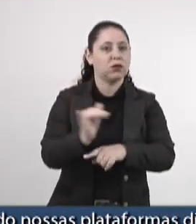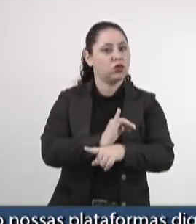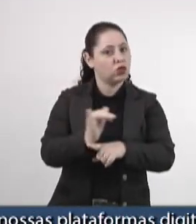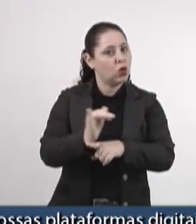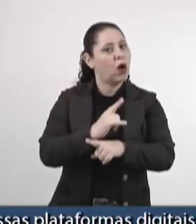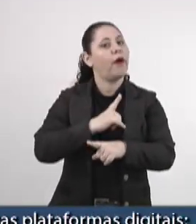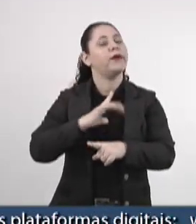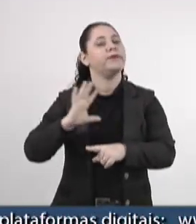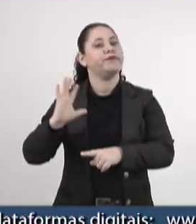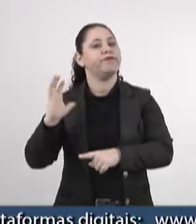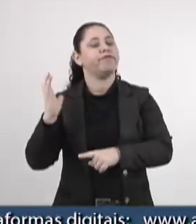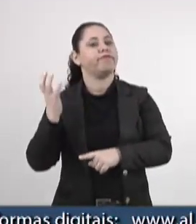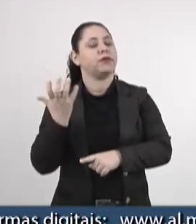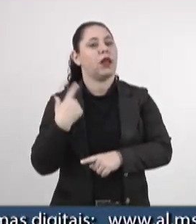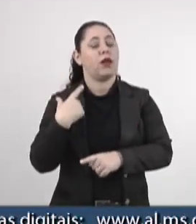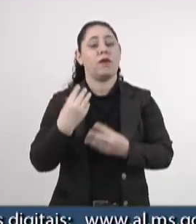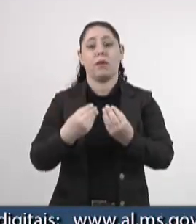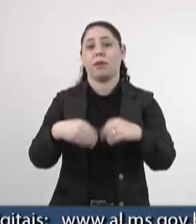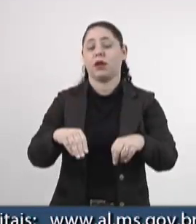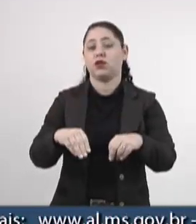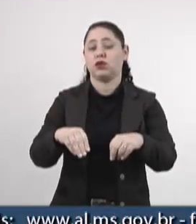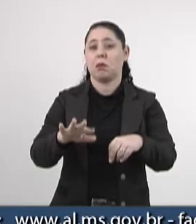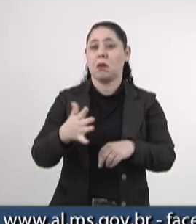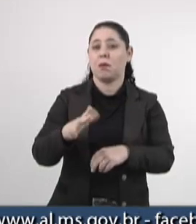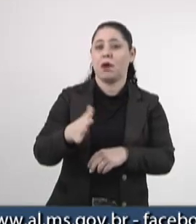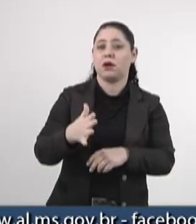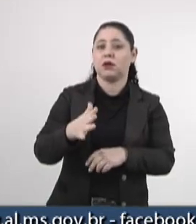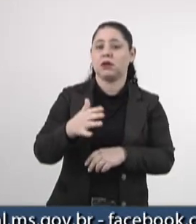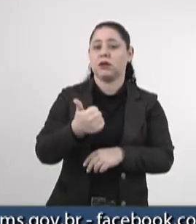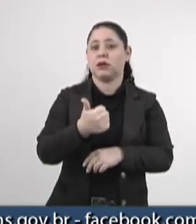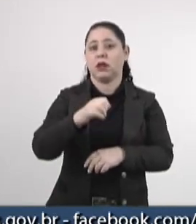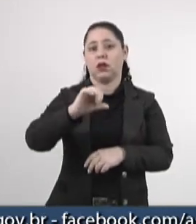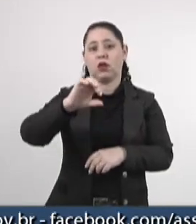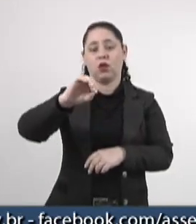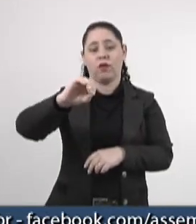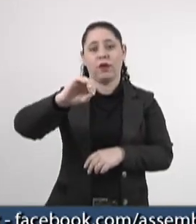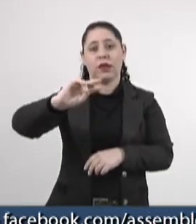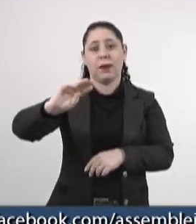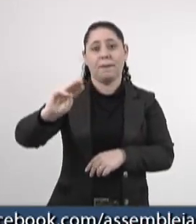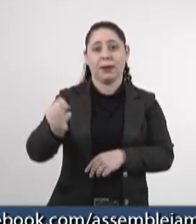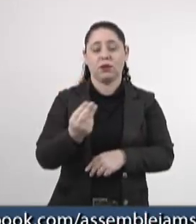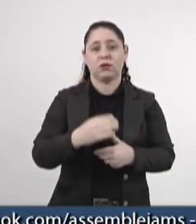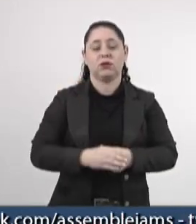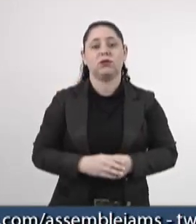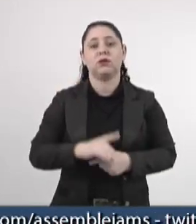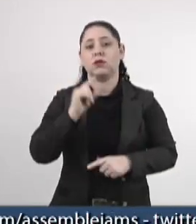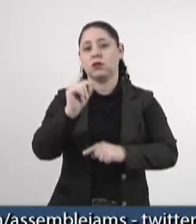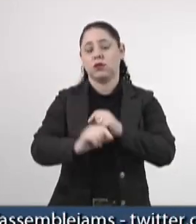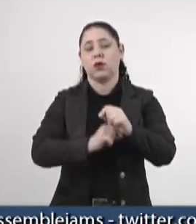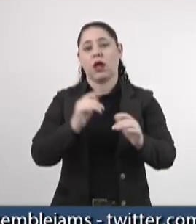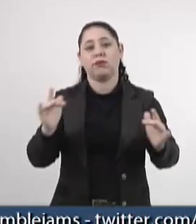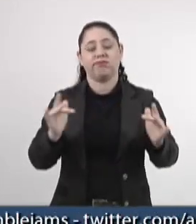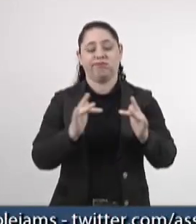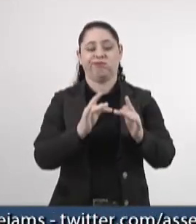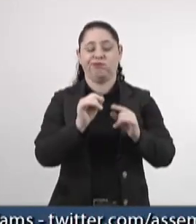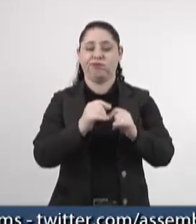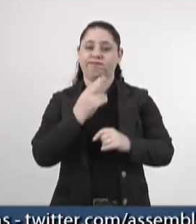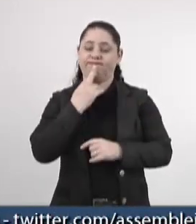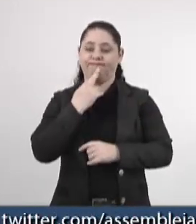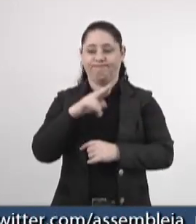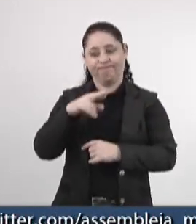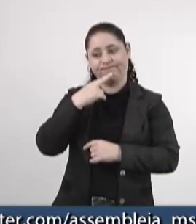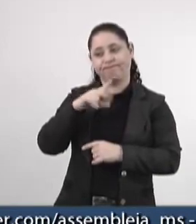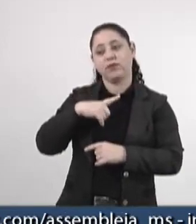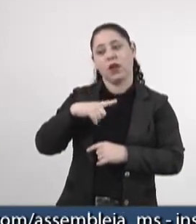fraudulentas teriam gerado prejuízos estimados em 190 milhões, o que corrobora com as queixas